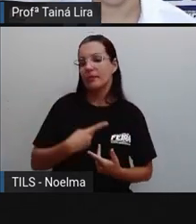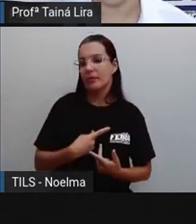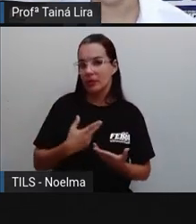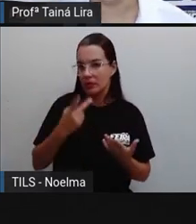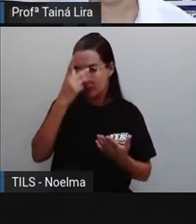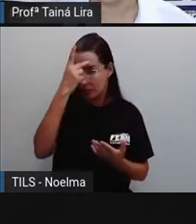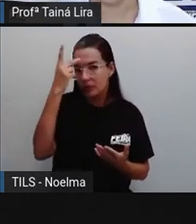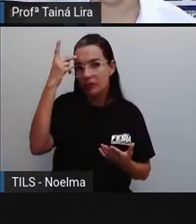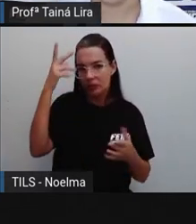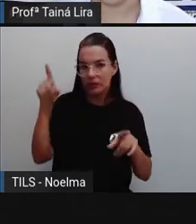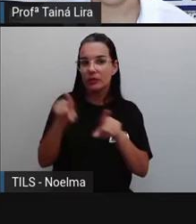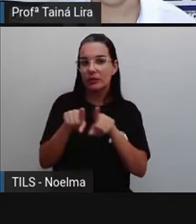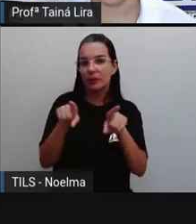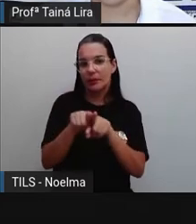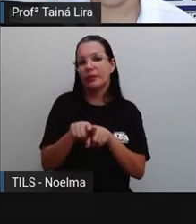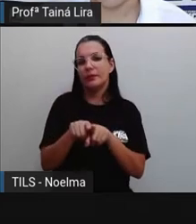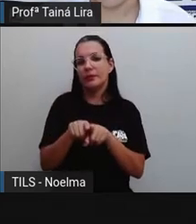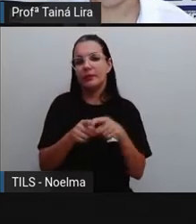Então, ó,